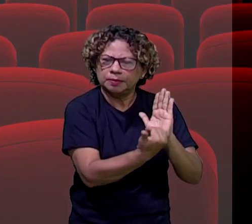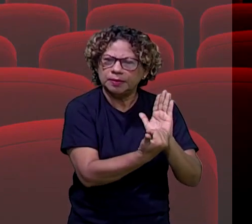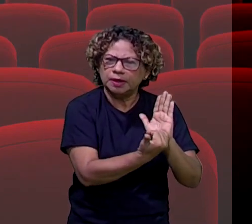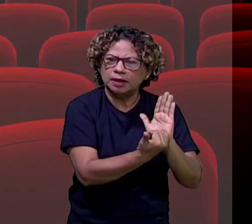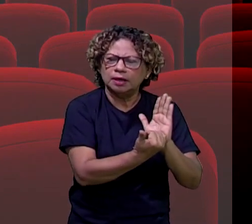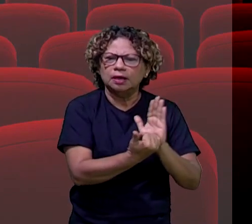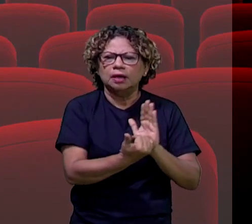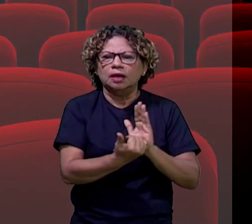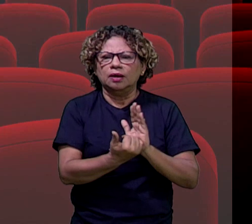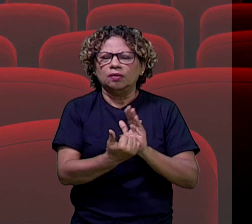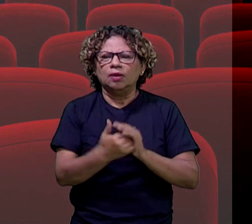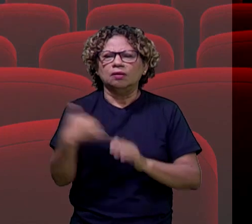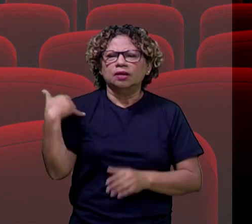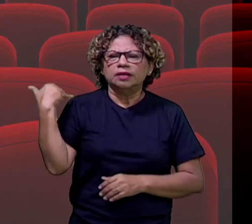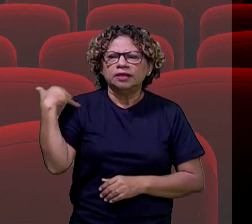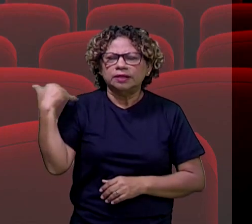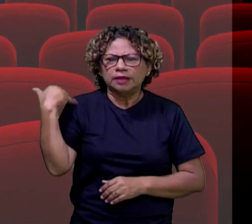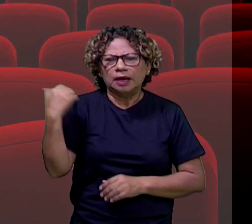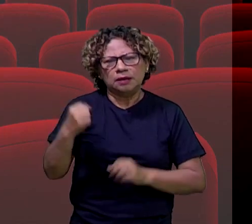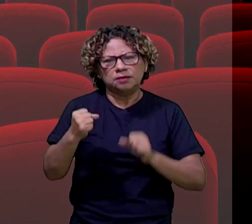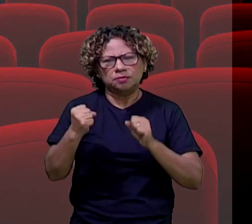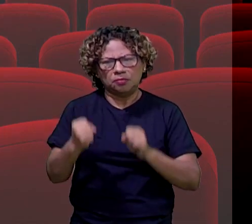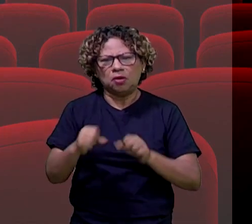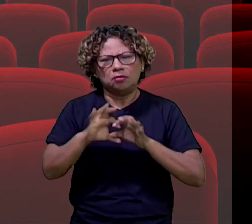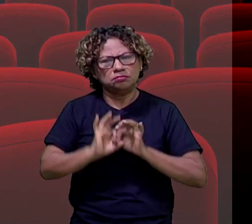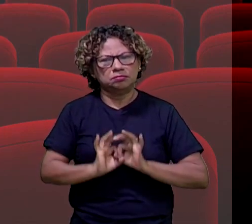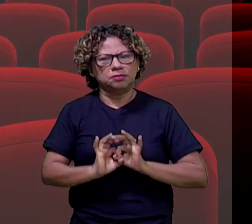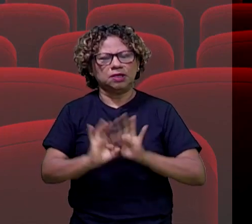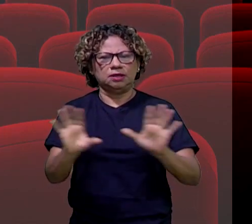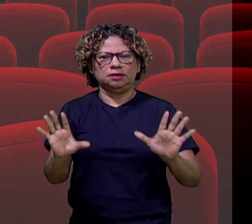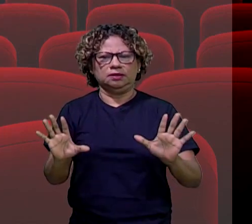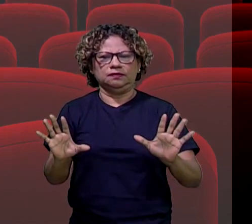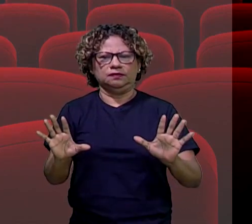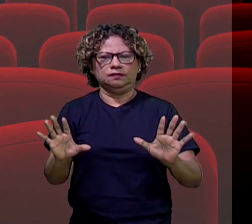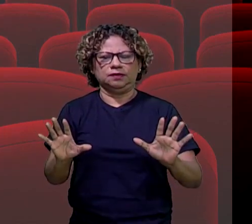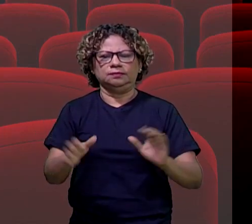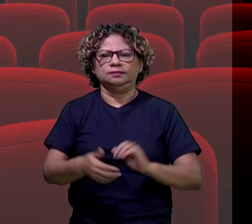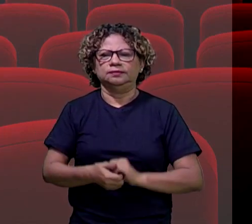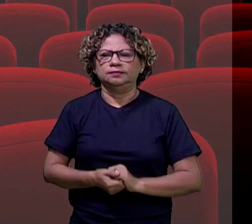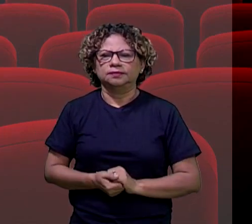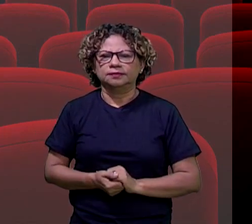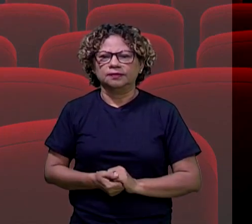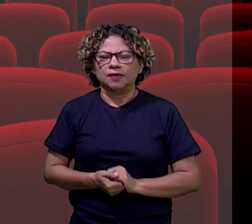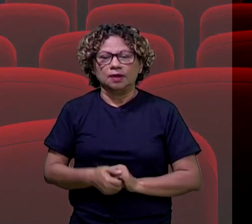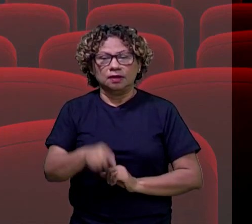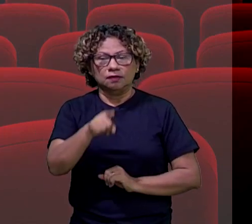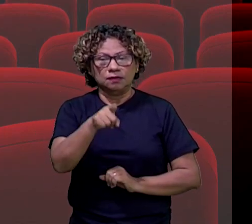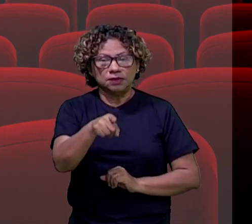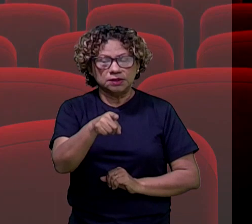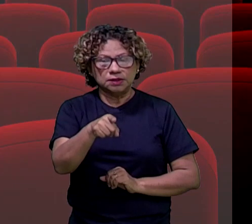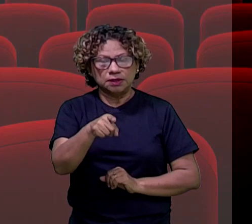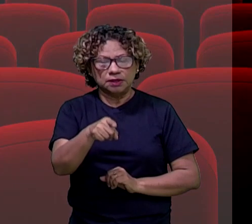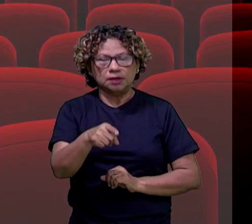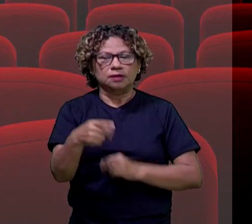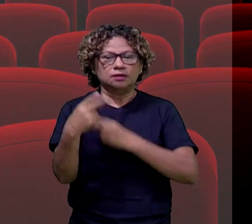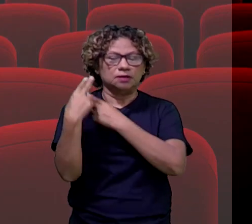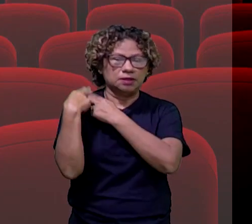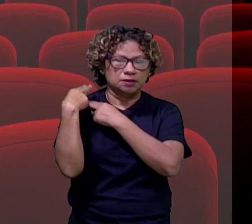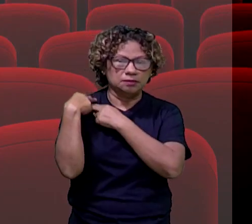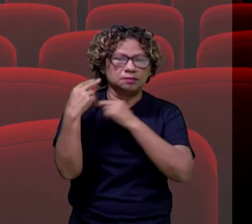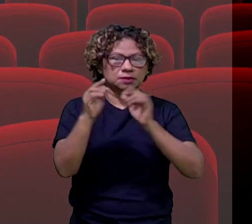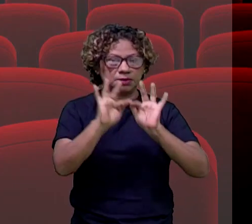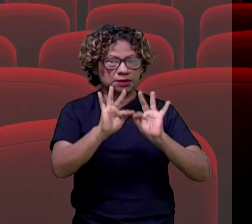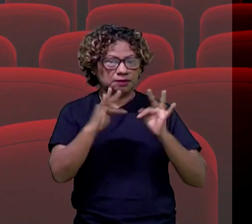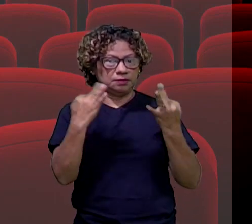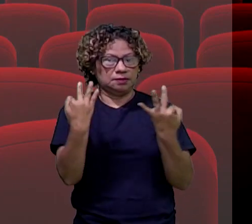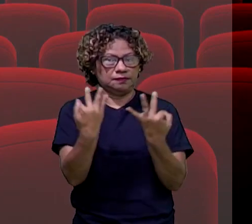não é? Ou seja, para qual faixa etária aquele filme é mais adequado. E vocês, responsáveis, família, que estão aí com